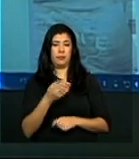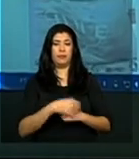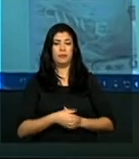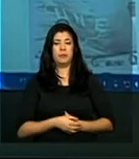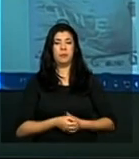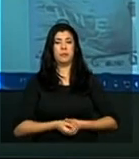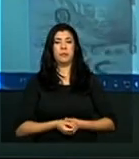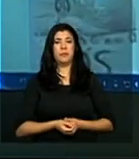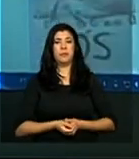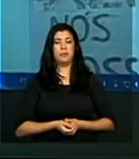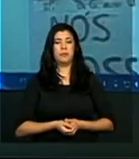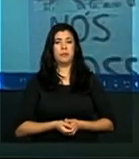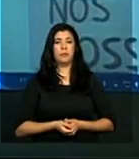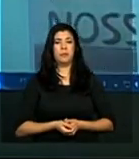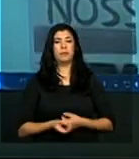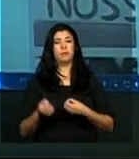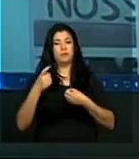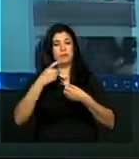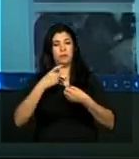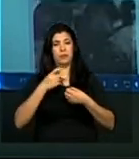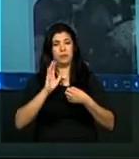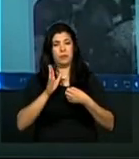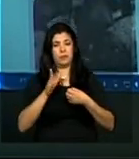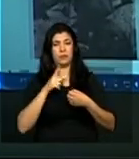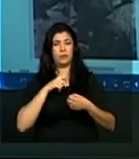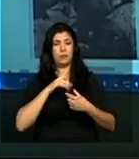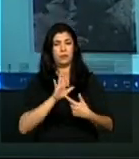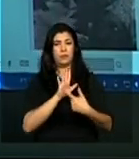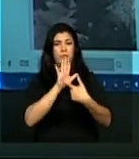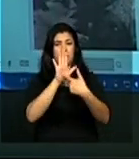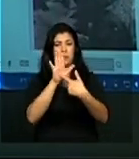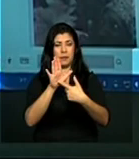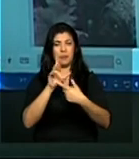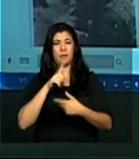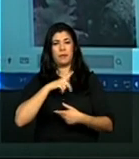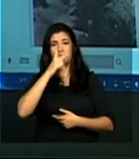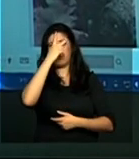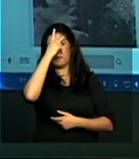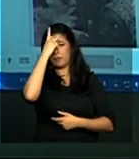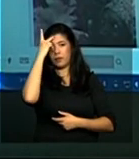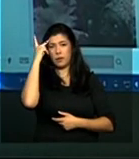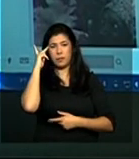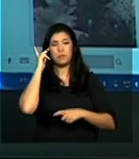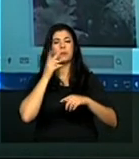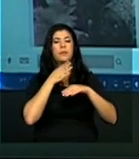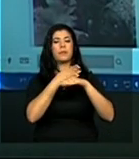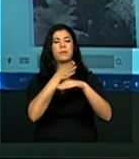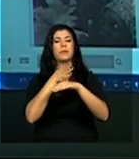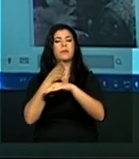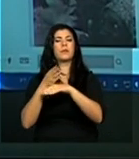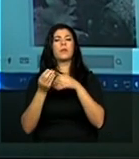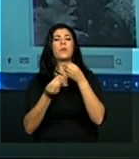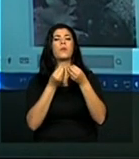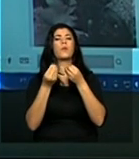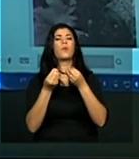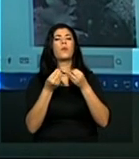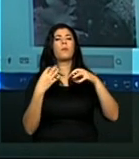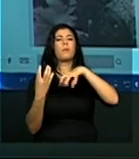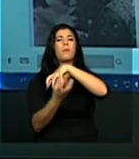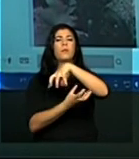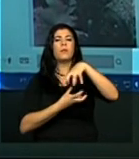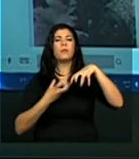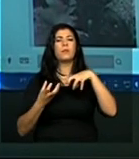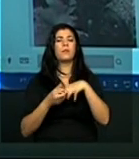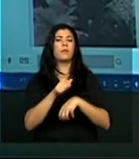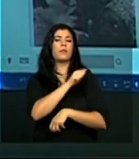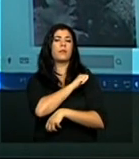Então, a gente vai ter a participação dos estudantes, como foi o movimento estudantil até